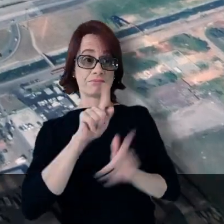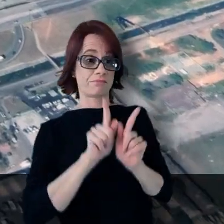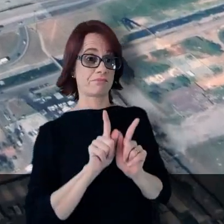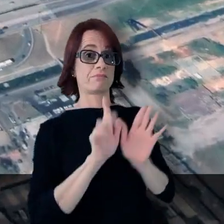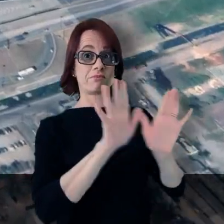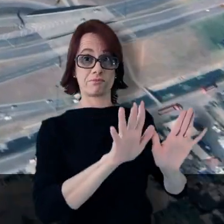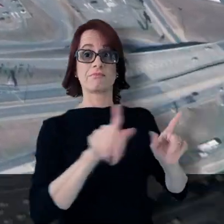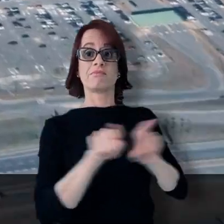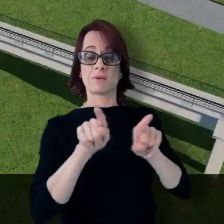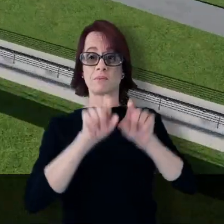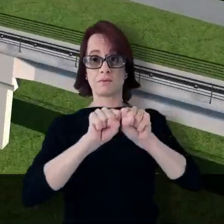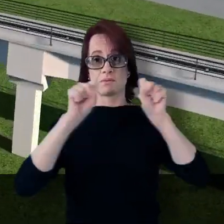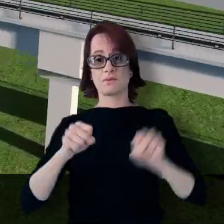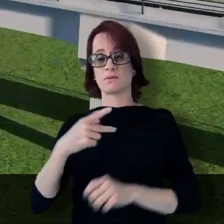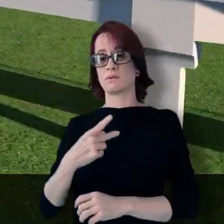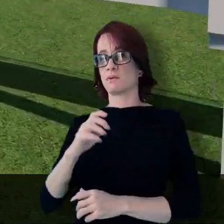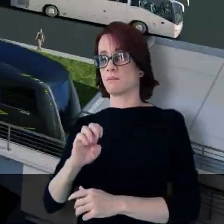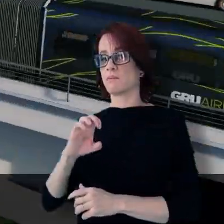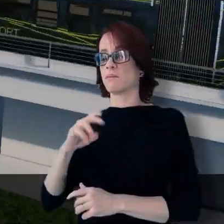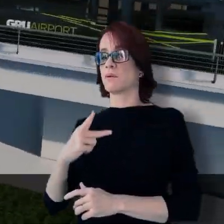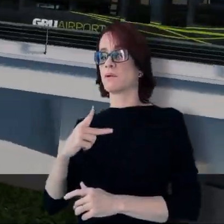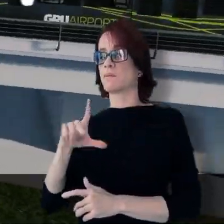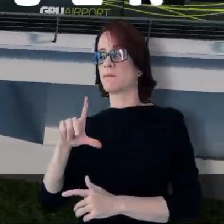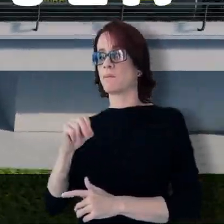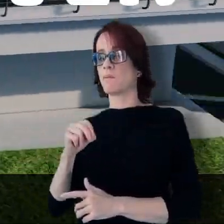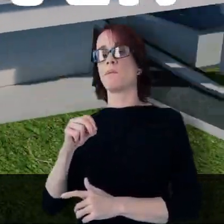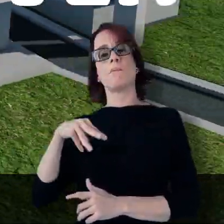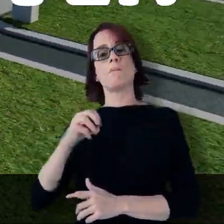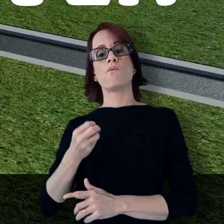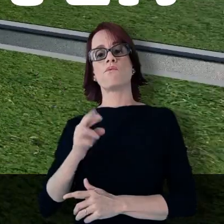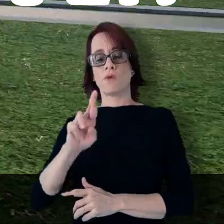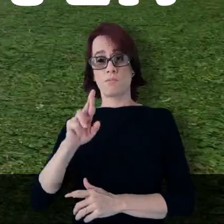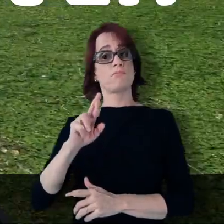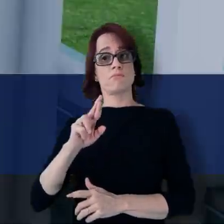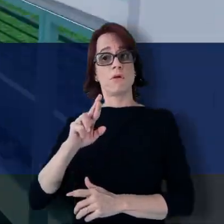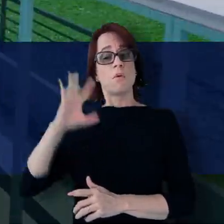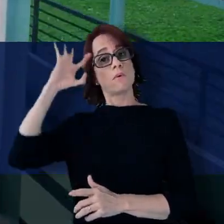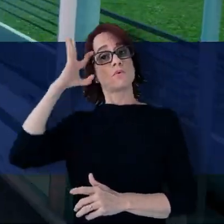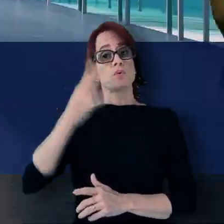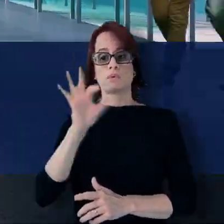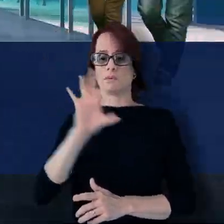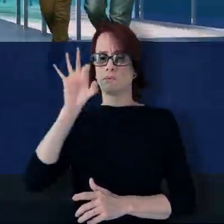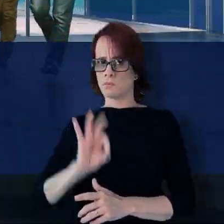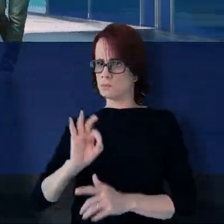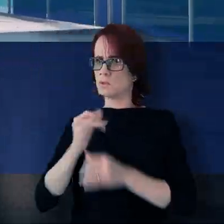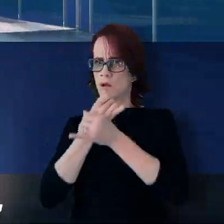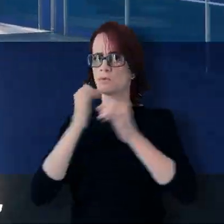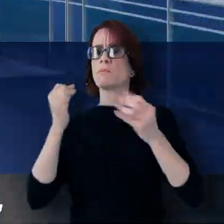o Aeroporto Internacional de São Paulo, em Guarulhos, irá contar com o sistema PeopleMover, uma solução 100%